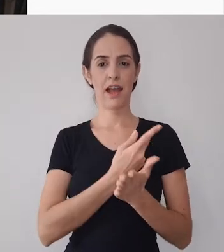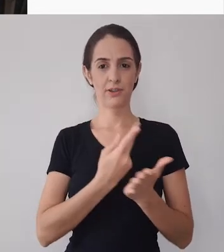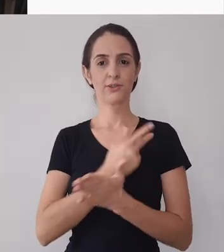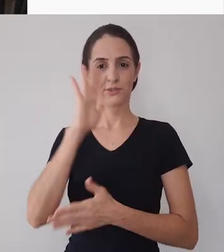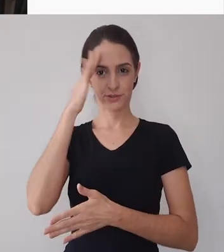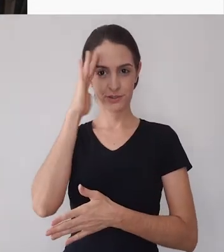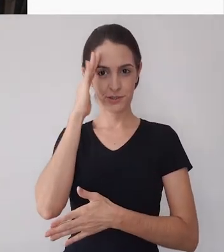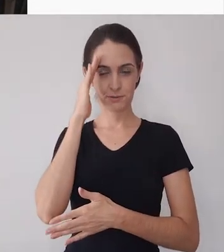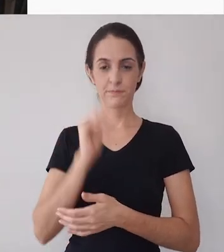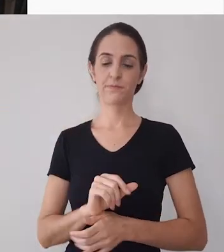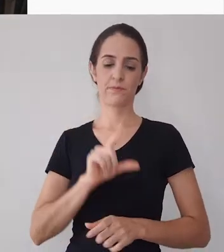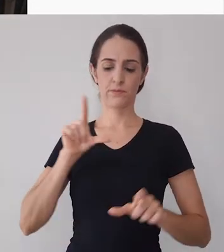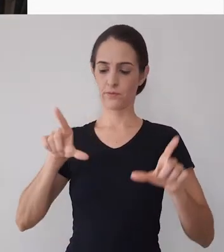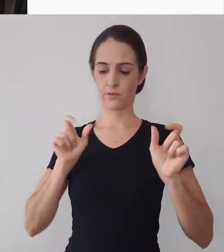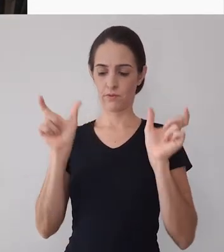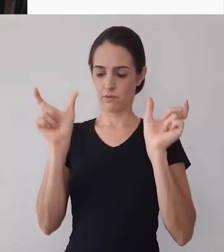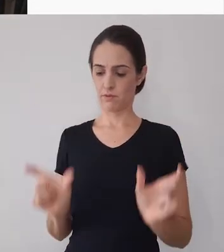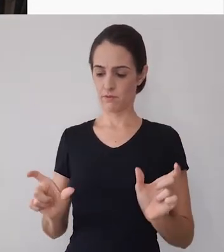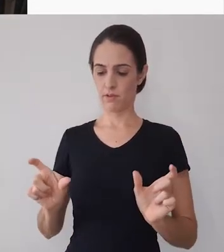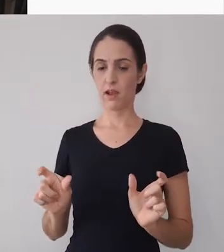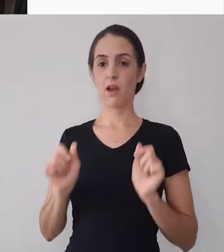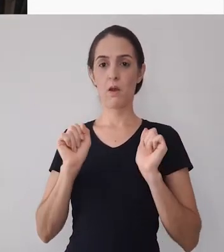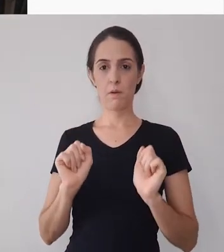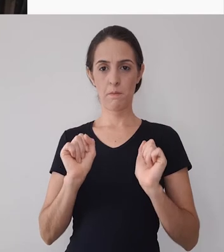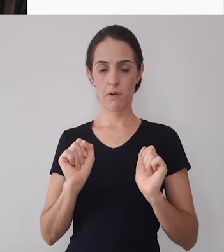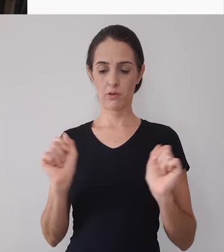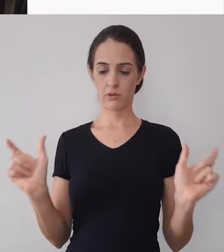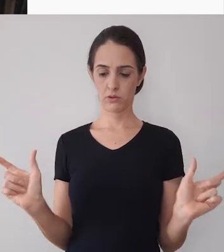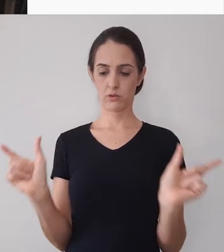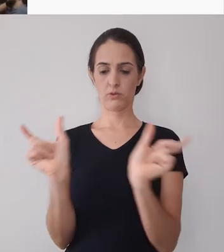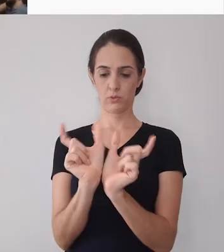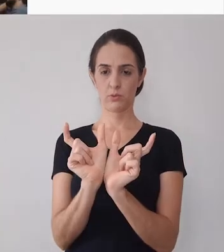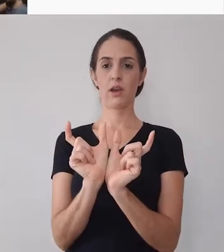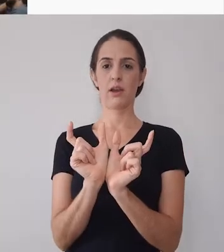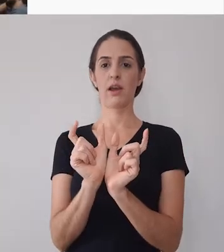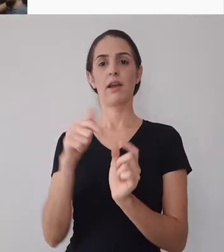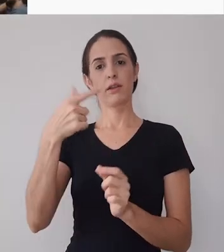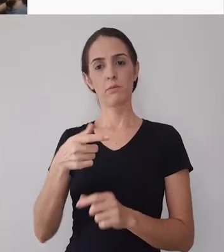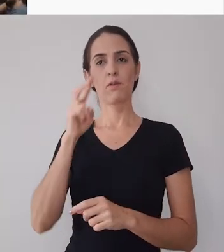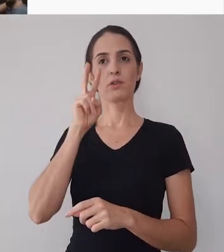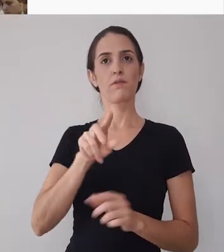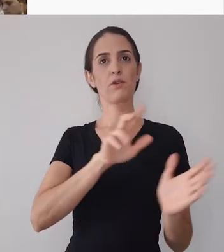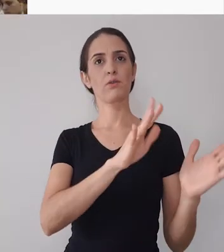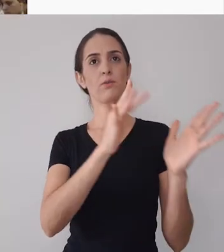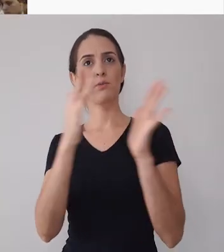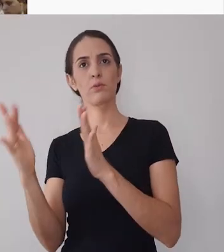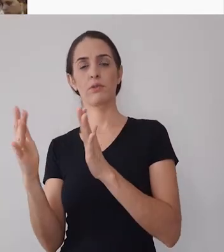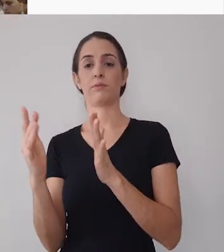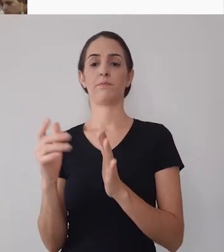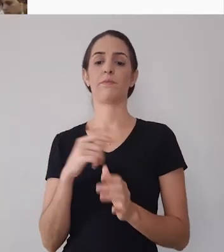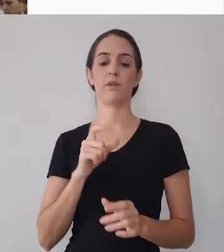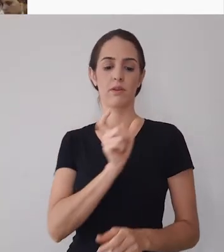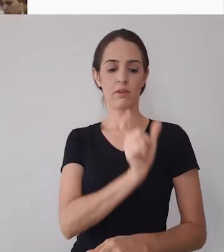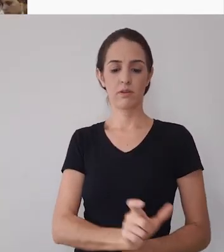então aqui uma vez que você selecionou as partes que quer cortar você pode clicar novamente em visualizar para ele voltar para o vídeo essas partes que